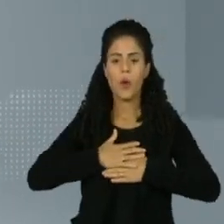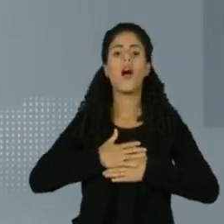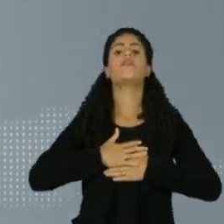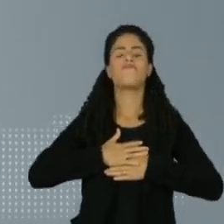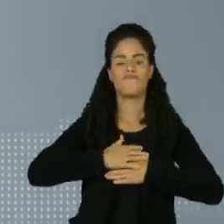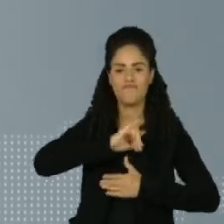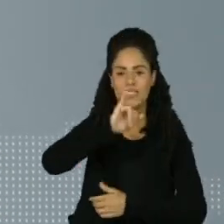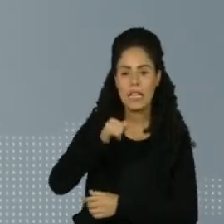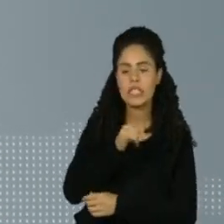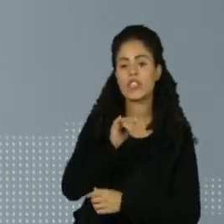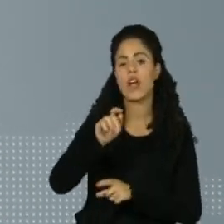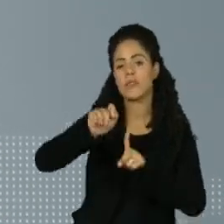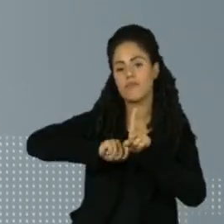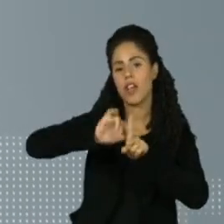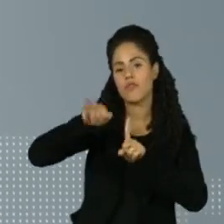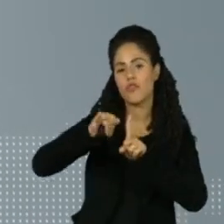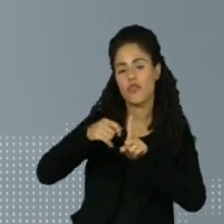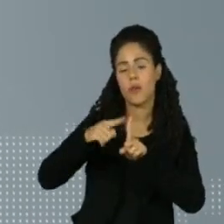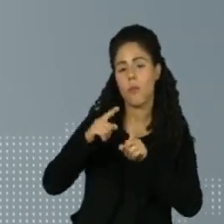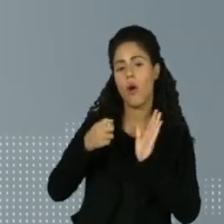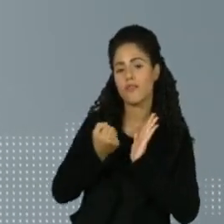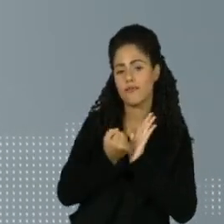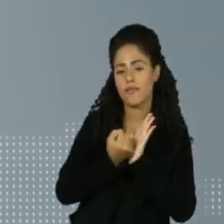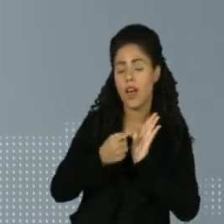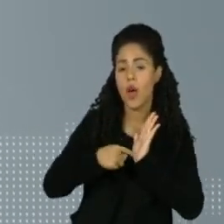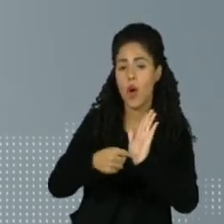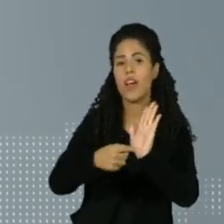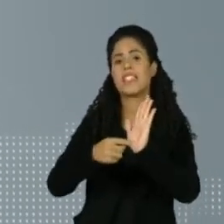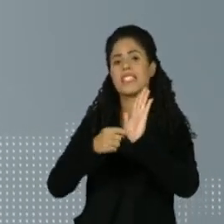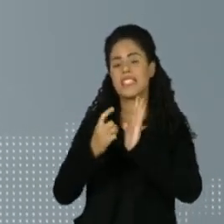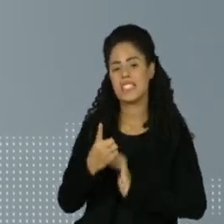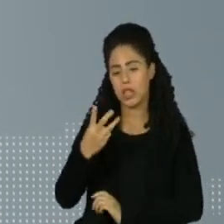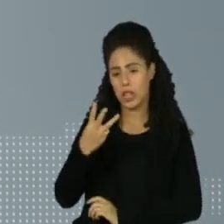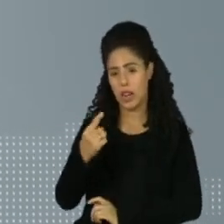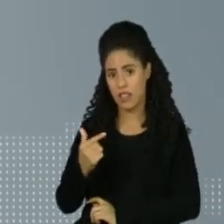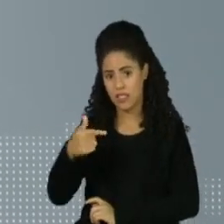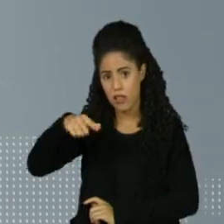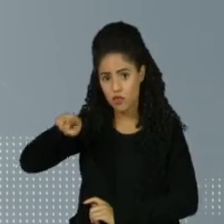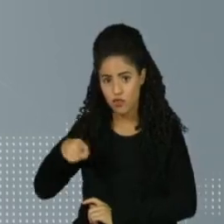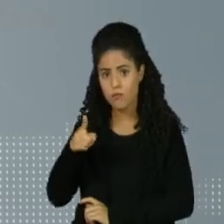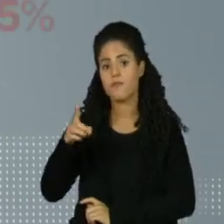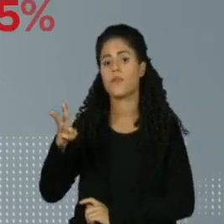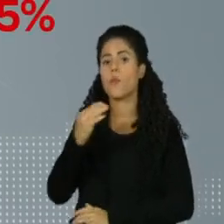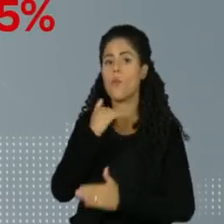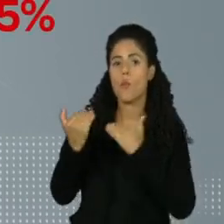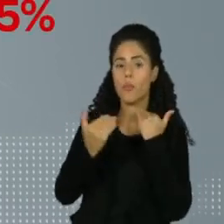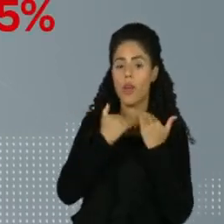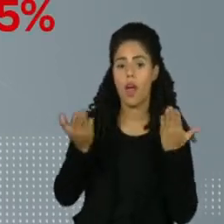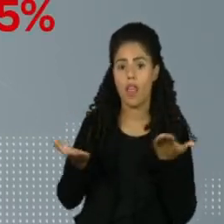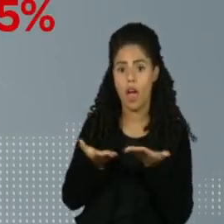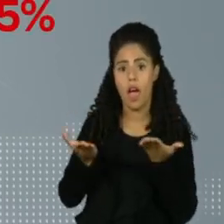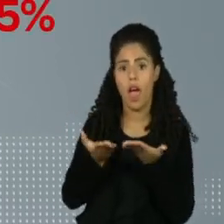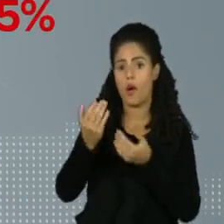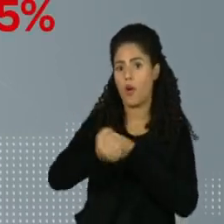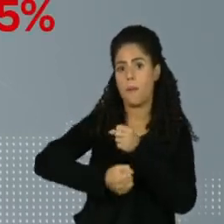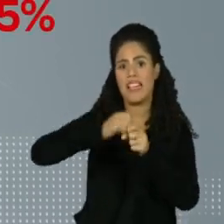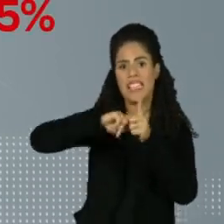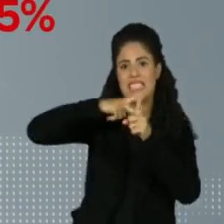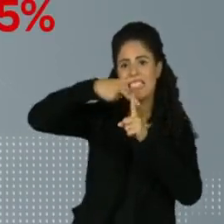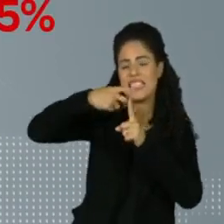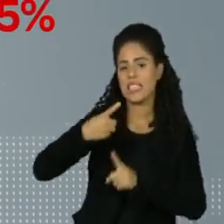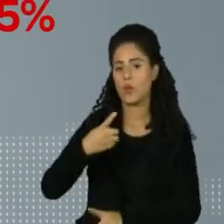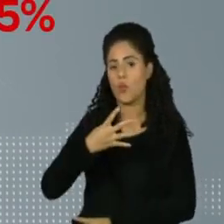janeiro do ano passado, os cartórios tinham registrado mais de 137 mil mortes no país. Neste ano, o número superou 144